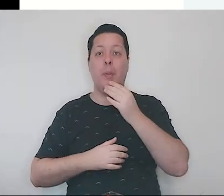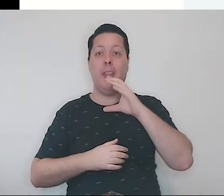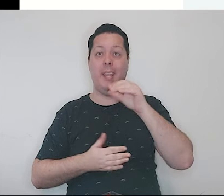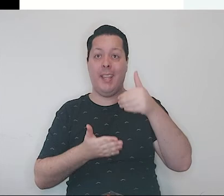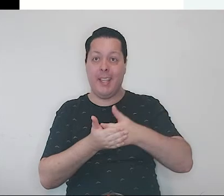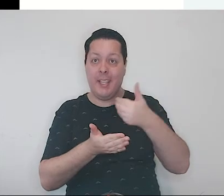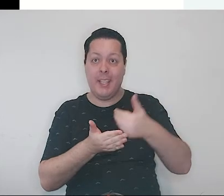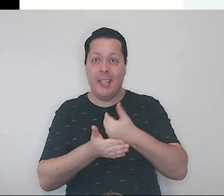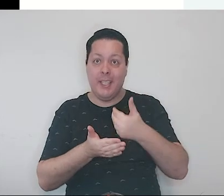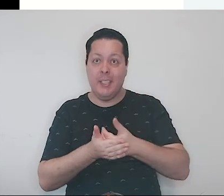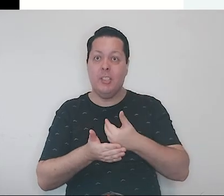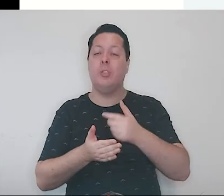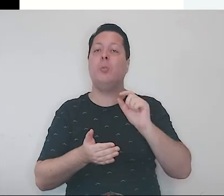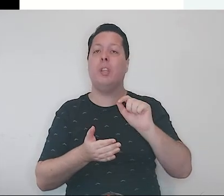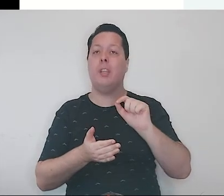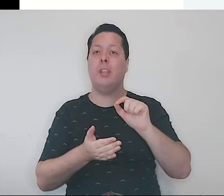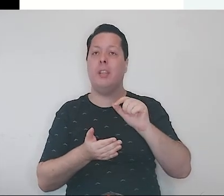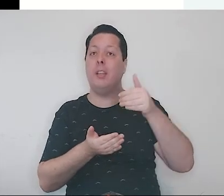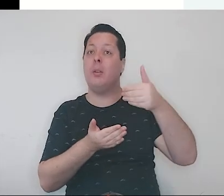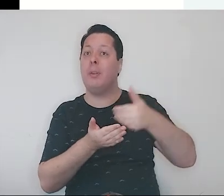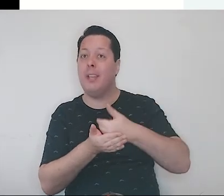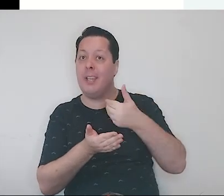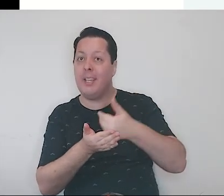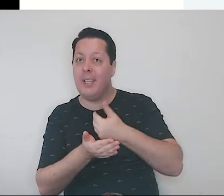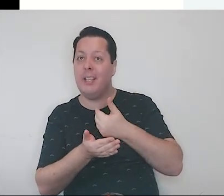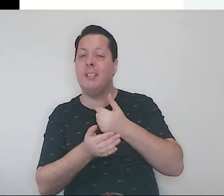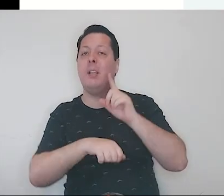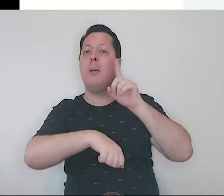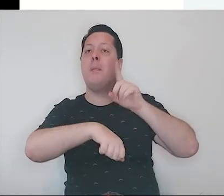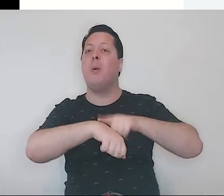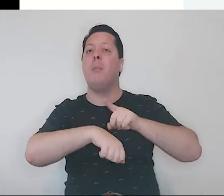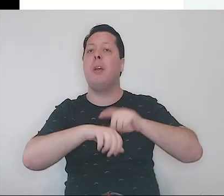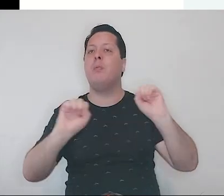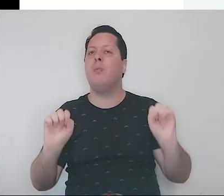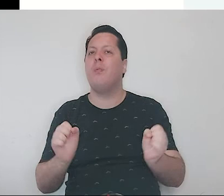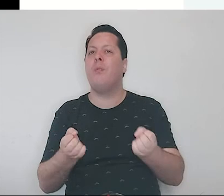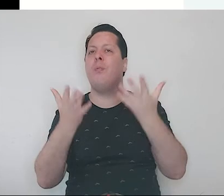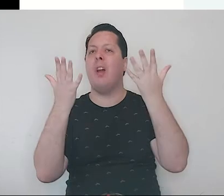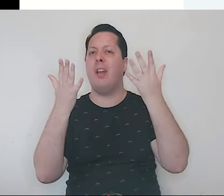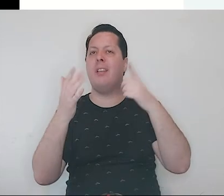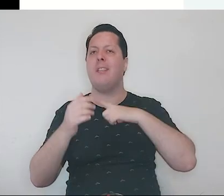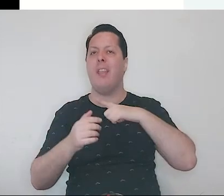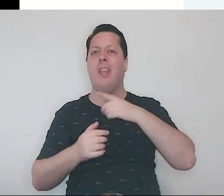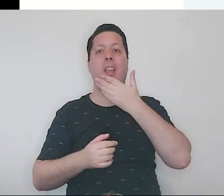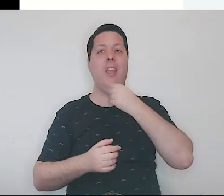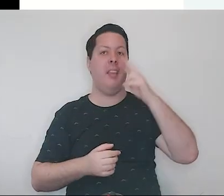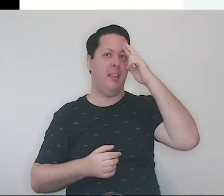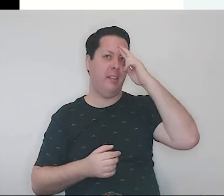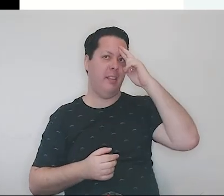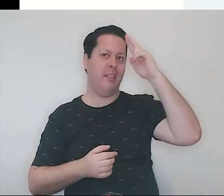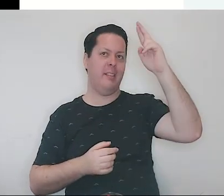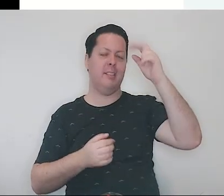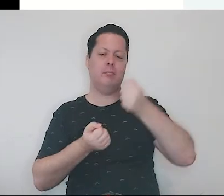canja de inhame, até não querer mais. É comer essa canja, num evento anual, que o senhor feudal,